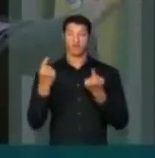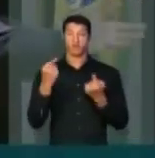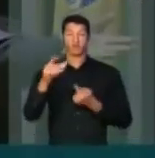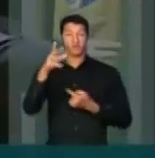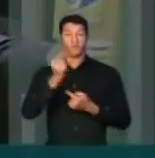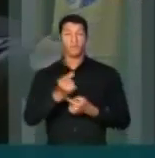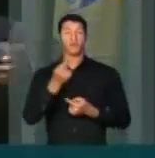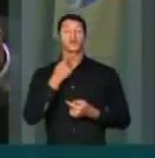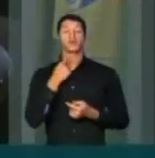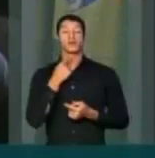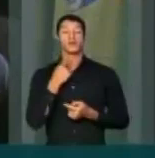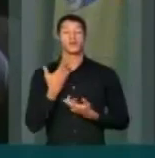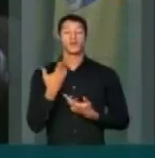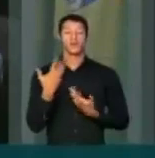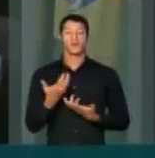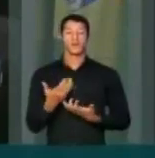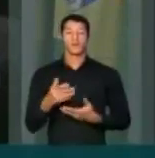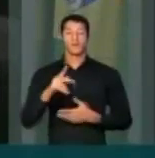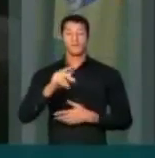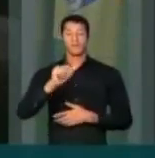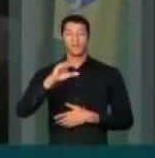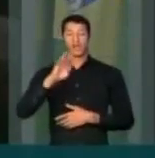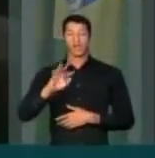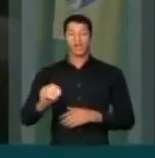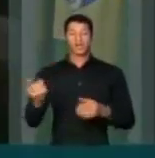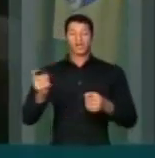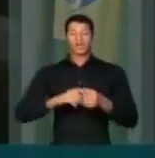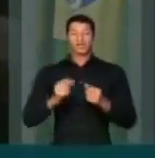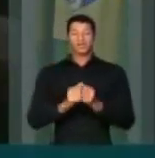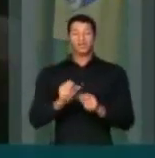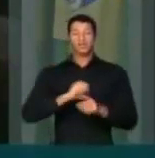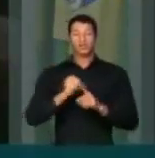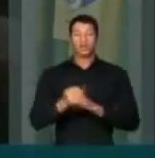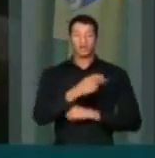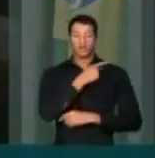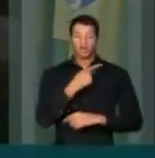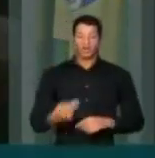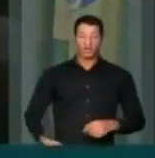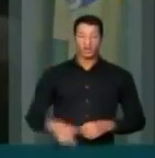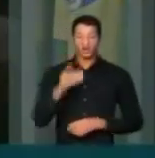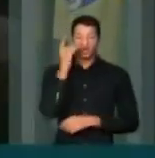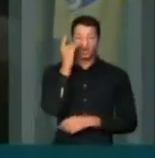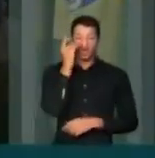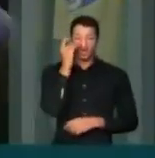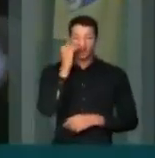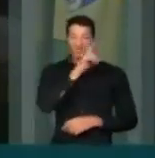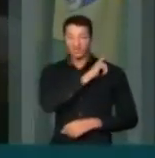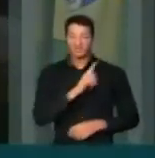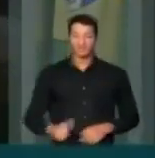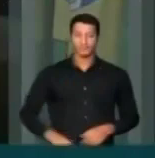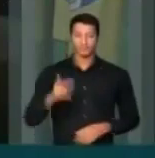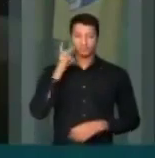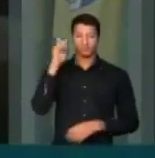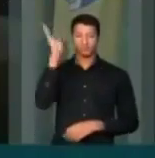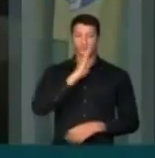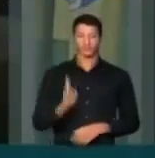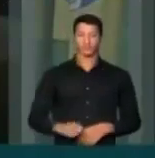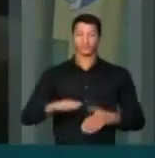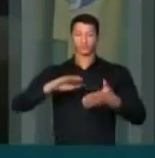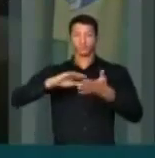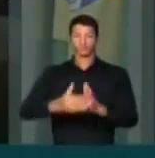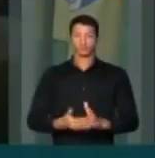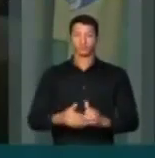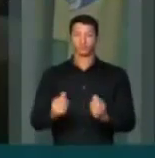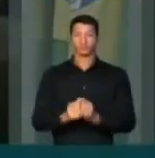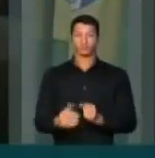pega o que quer. Eu queria um pacto com a sociedade. Presidente Dilma, governe para o Brasil, rompa com o seu